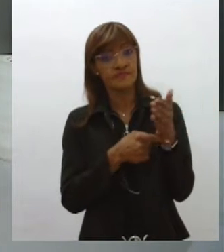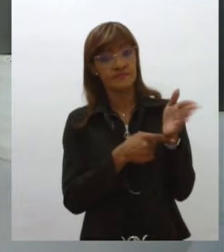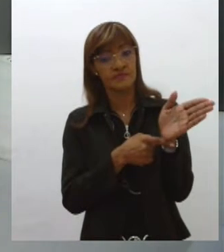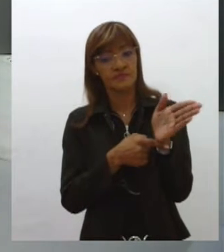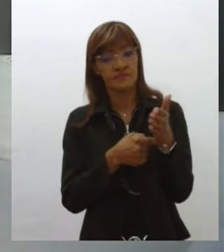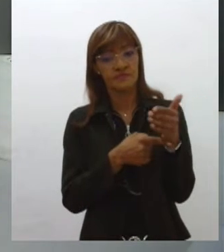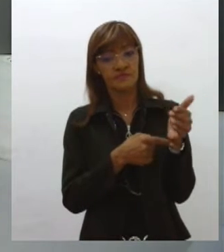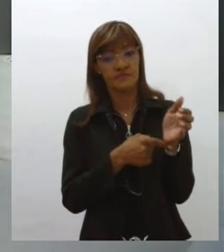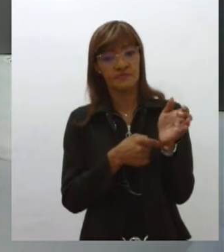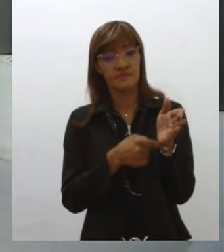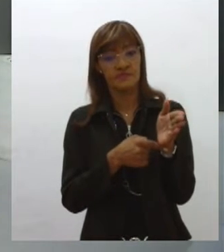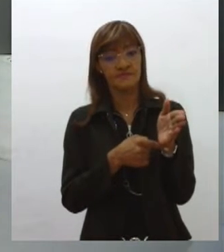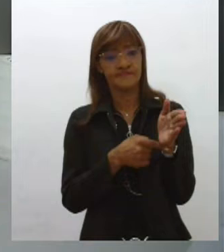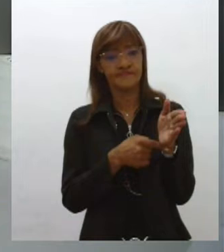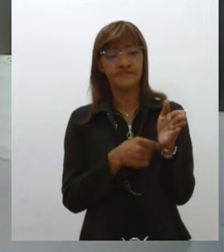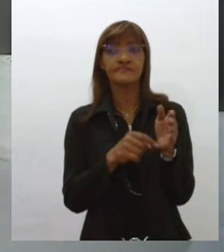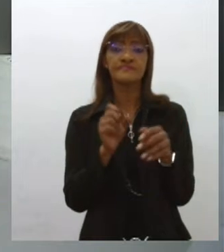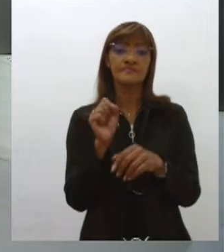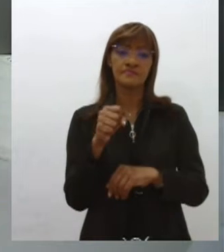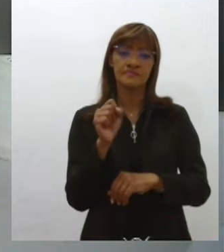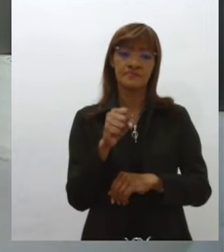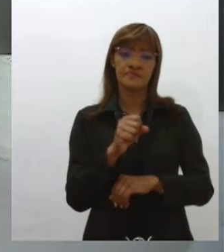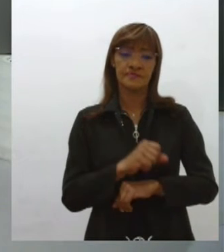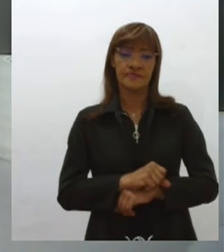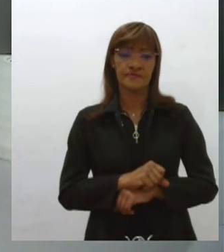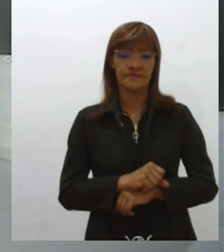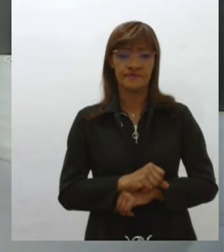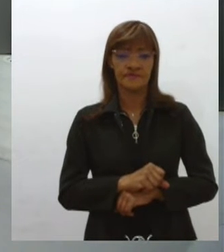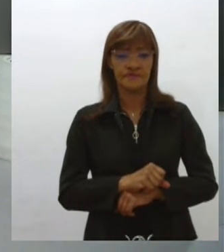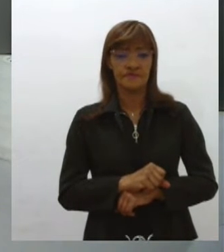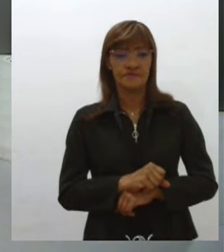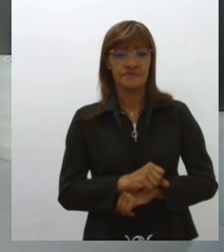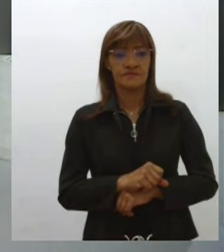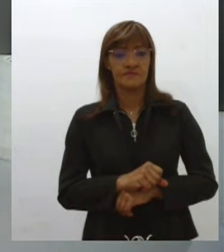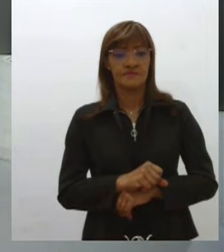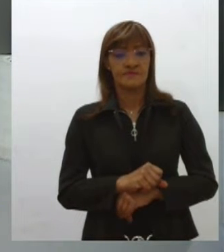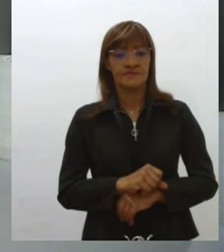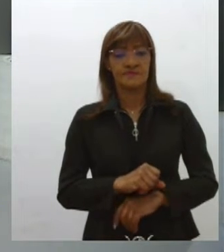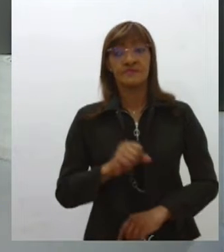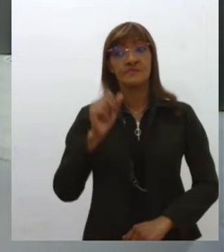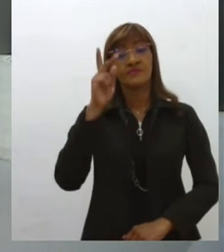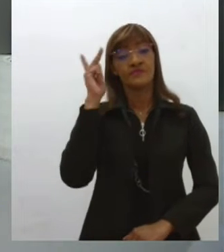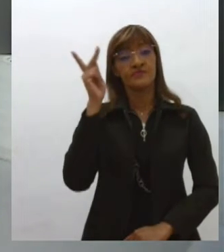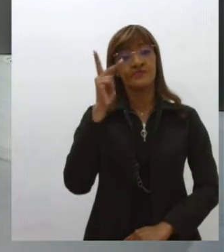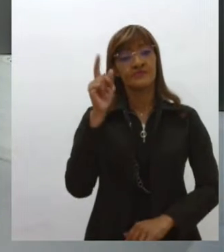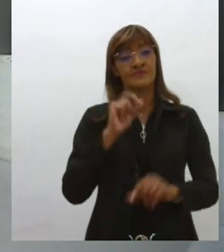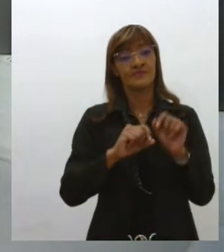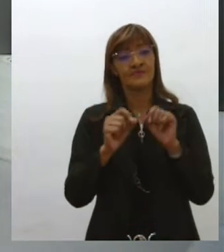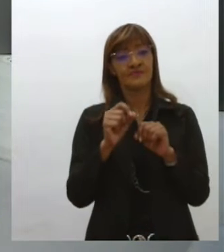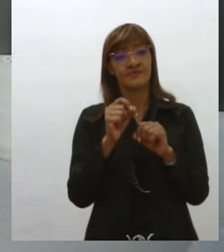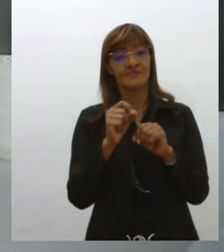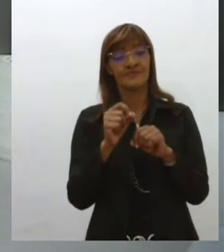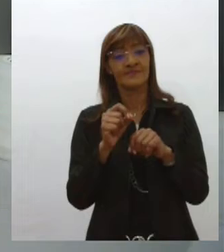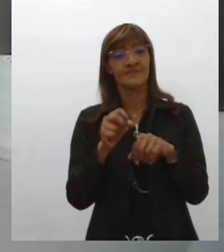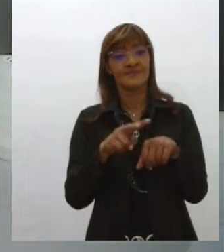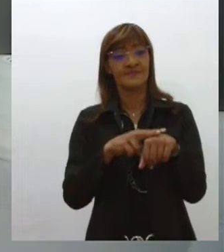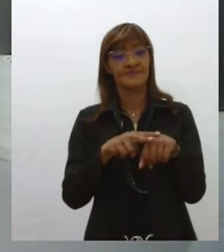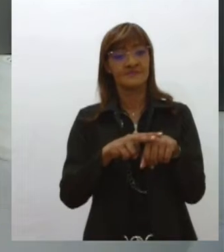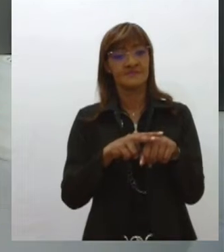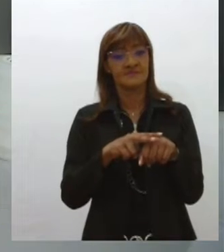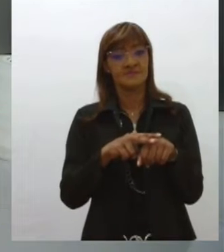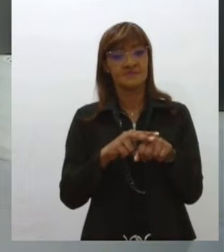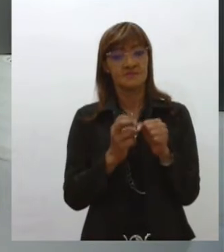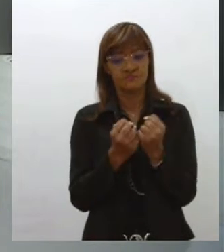Sim, tem uma história tradicional, né? Que fala que o verde são as matas, o azul